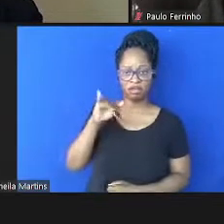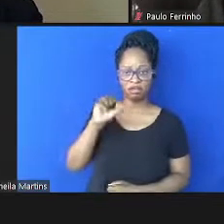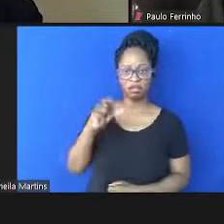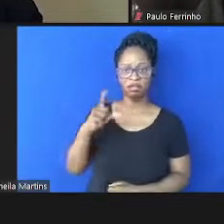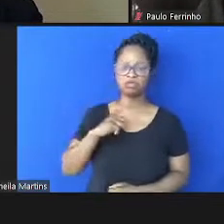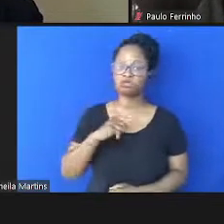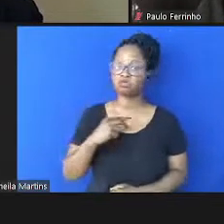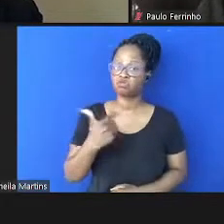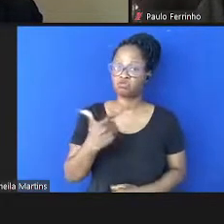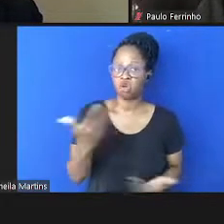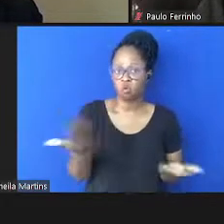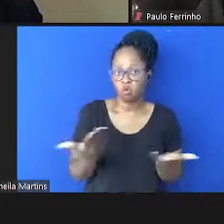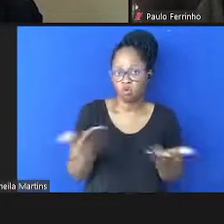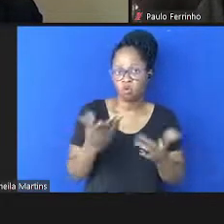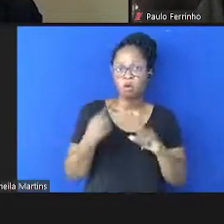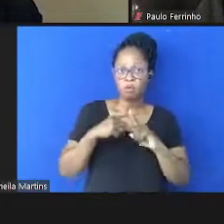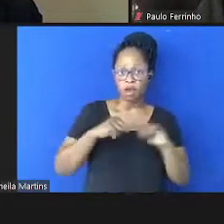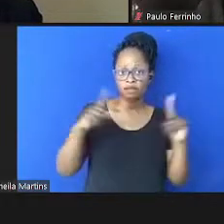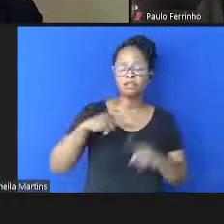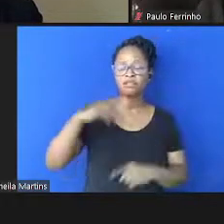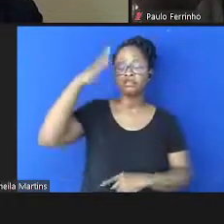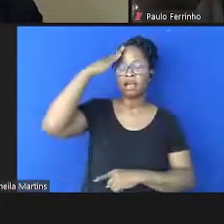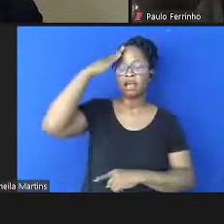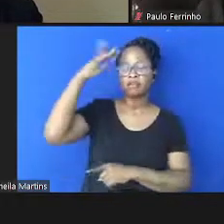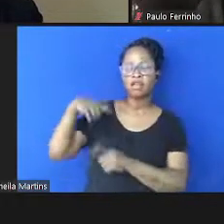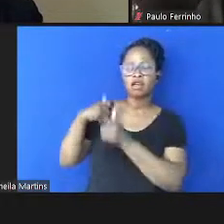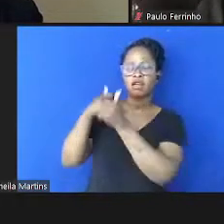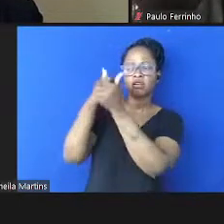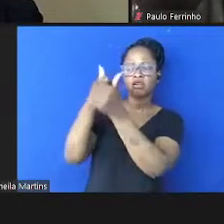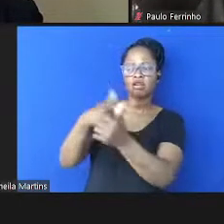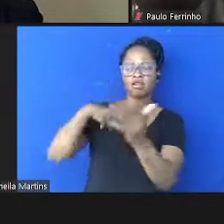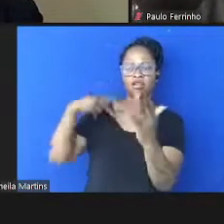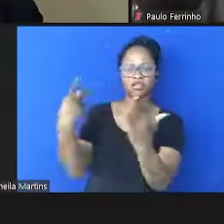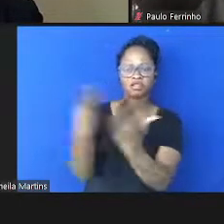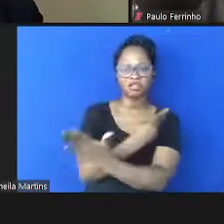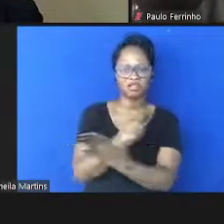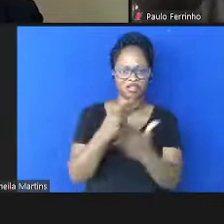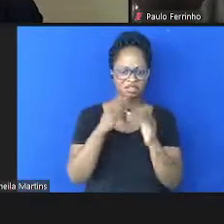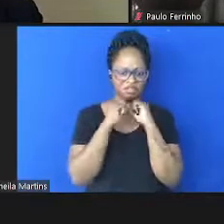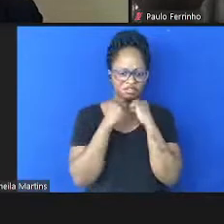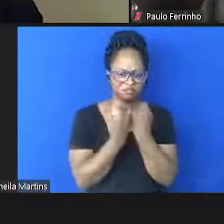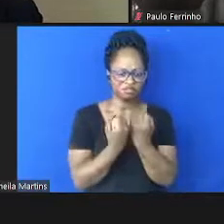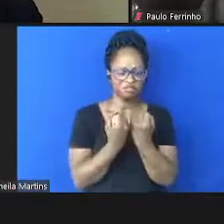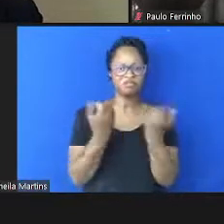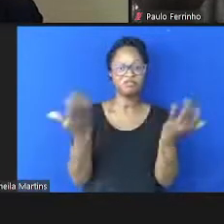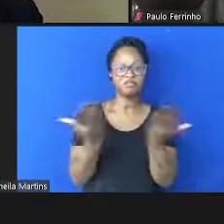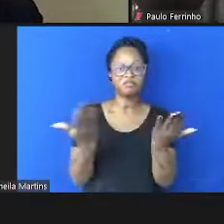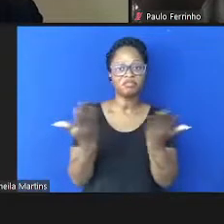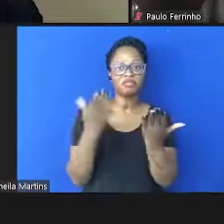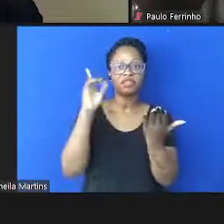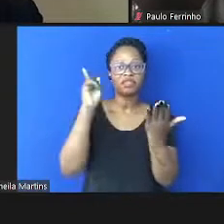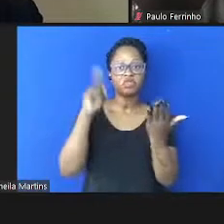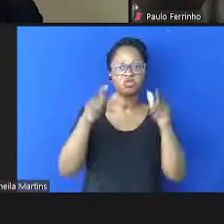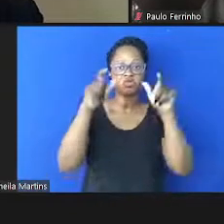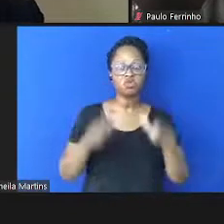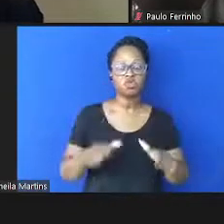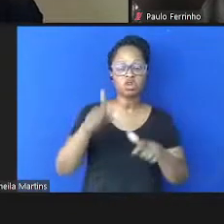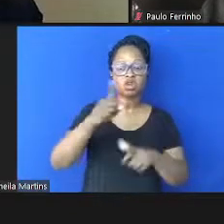conosco, mas está ciente, está acompanhando a realização desse seminário, e endossa a nossa